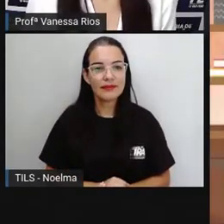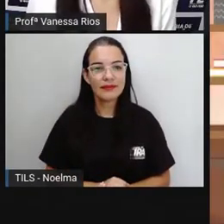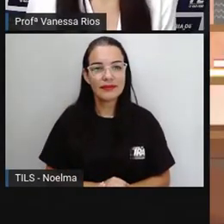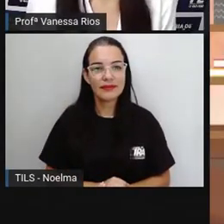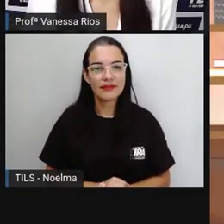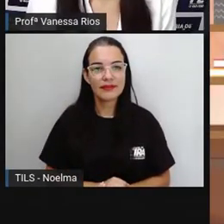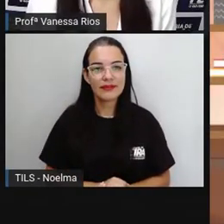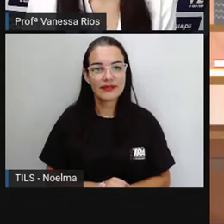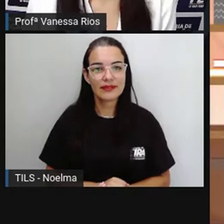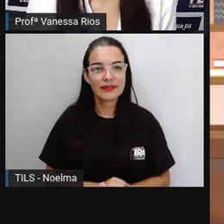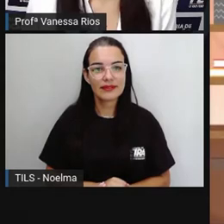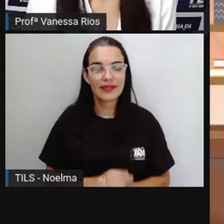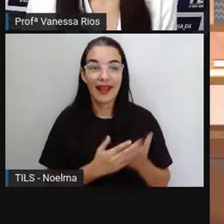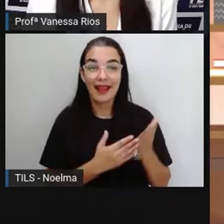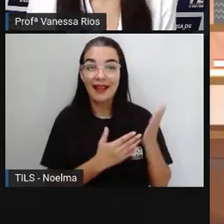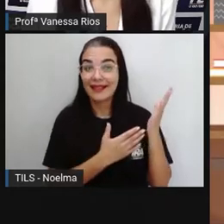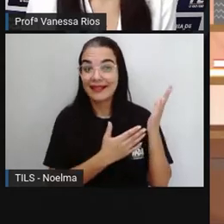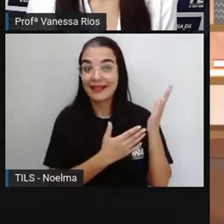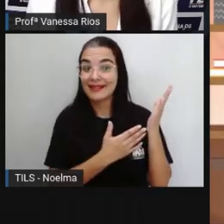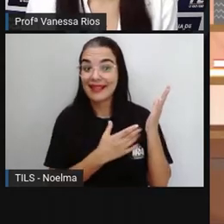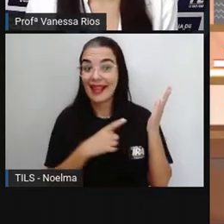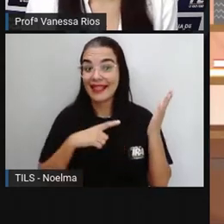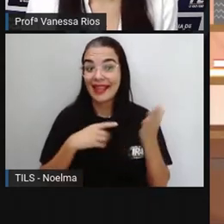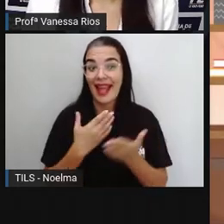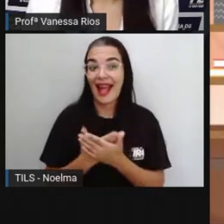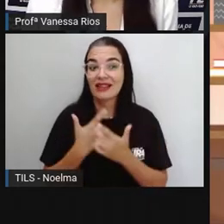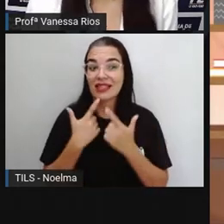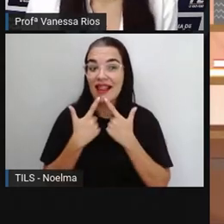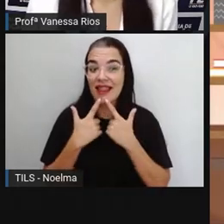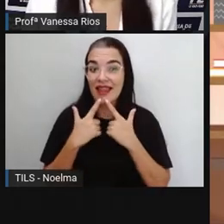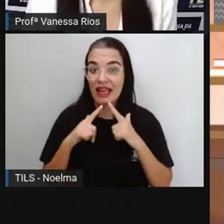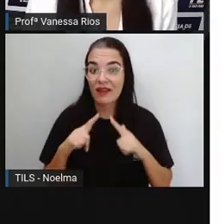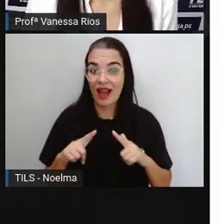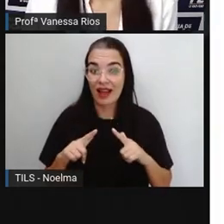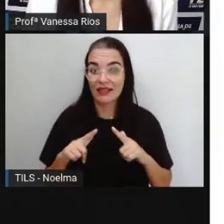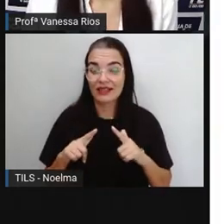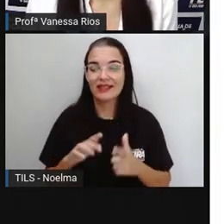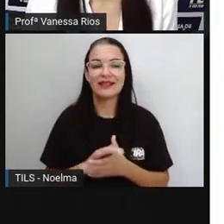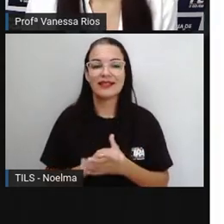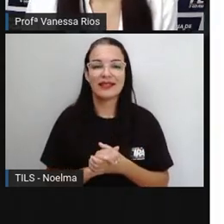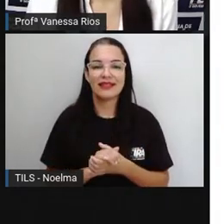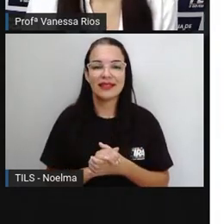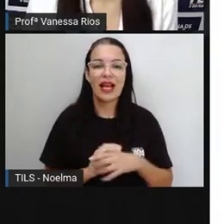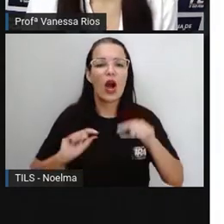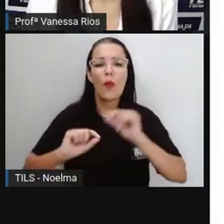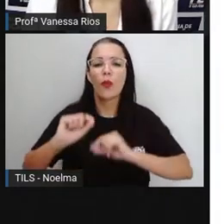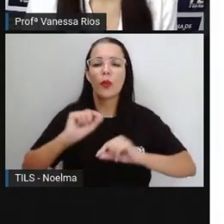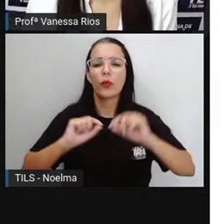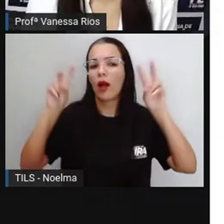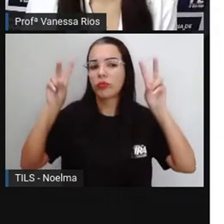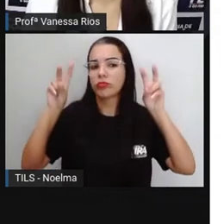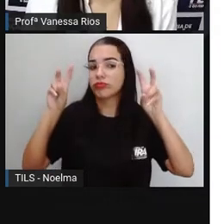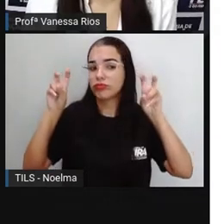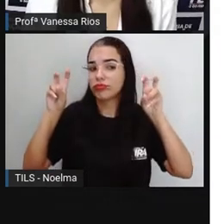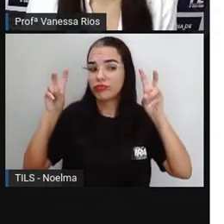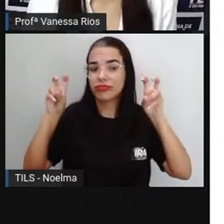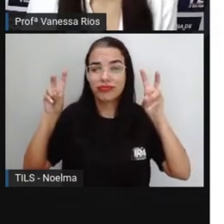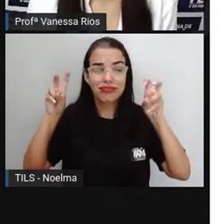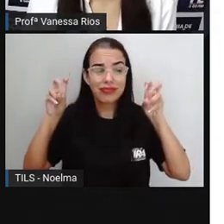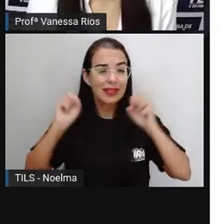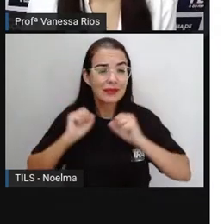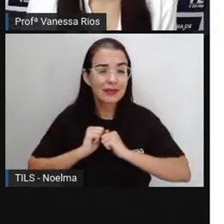Olha só, turma, nossa aula agora é de linguagens e nesta aula de linguagens nós vamos